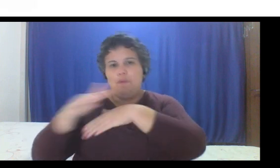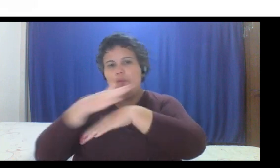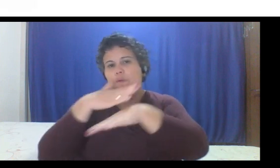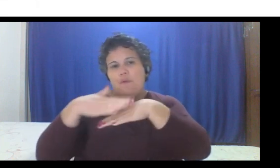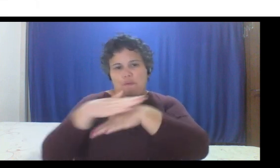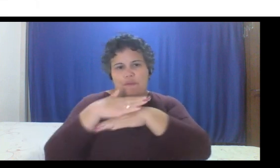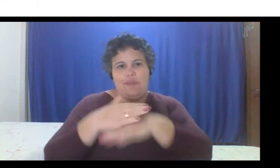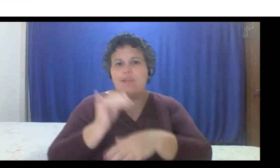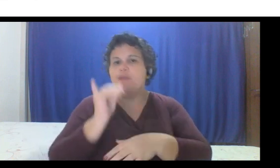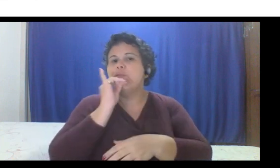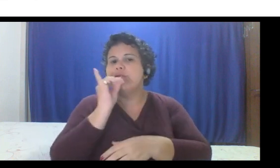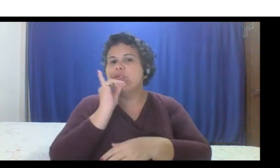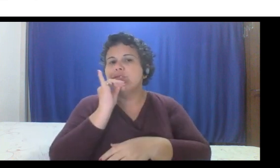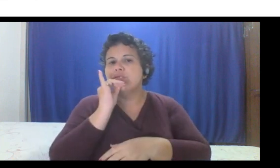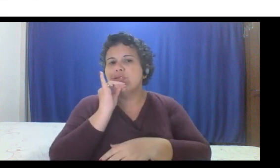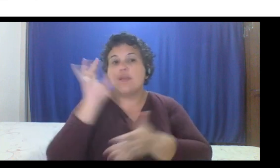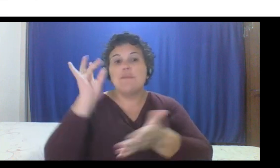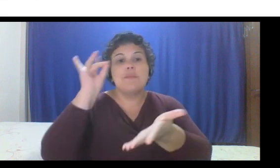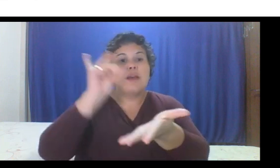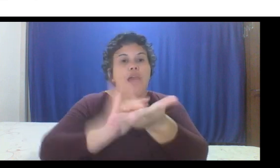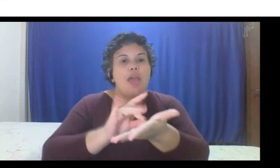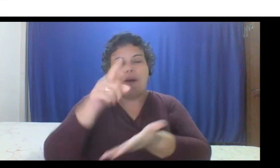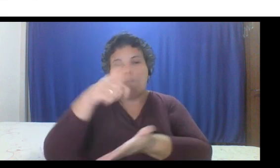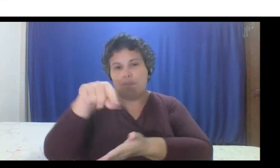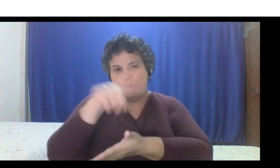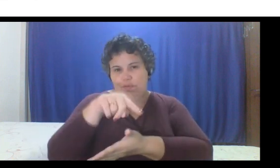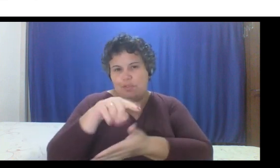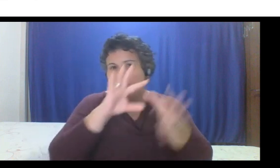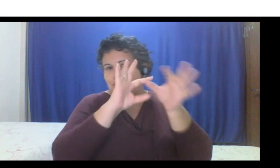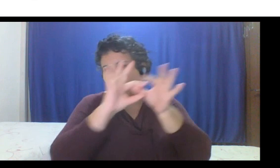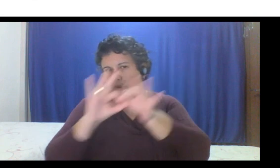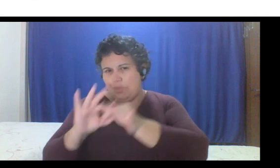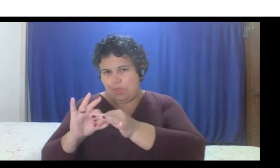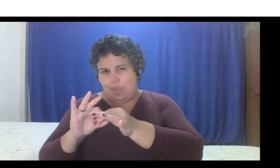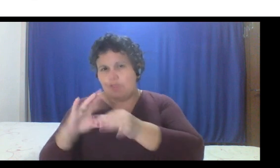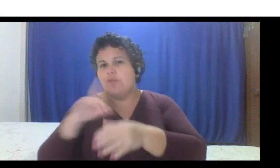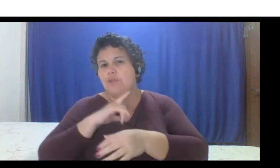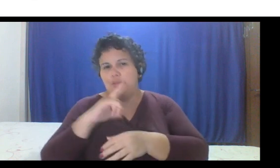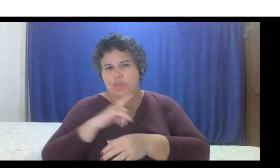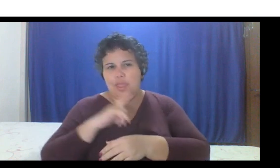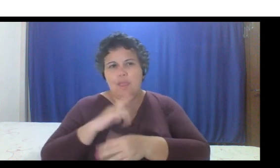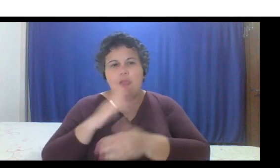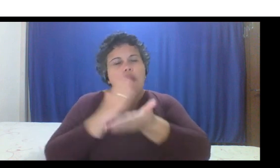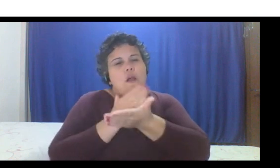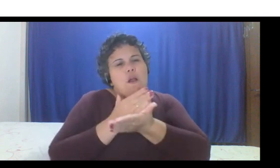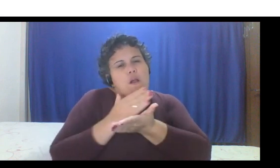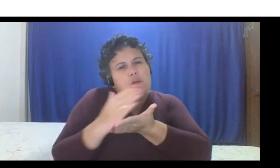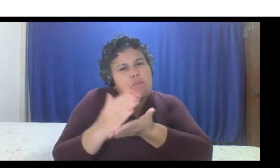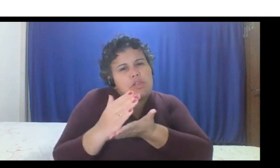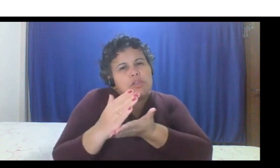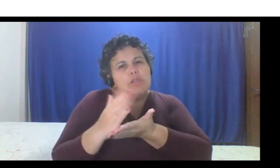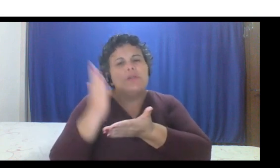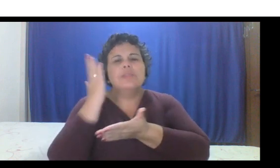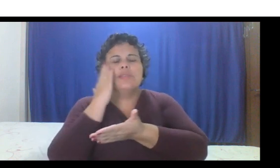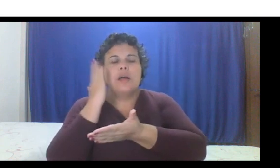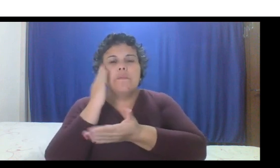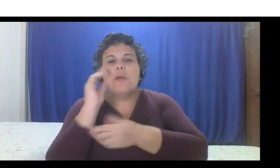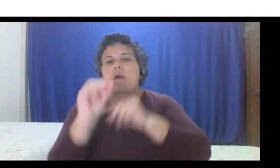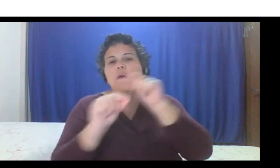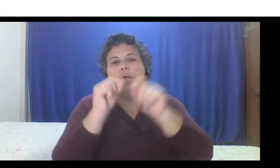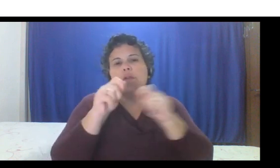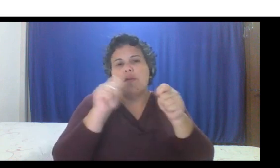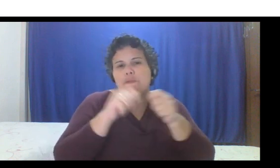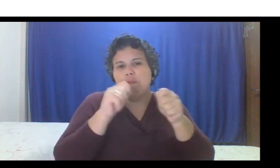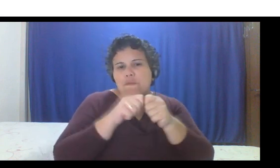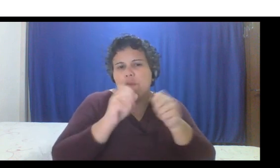vocês de um contexto que eu entrei, então a gente já começou a diagnosticar o que tinha sido feito pelas equipes,